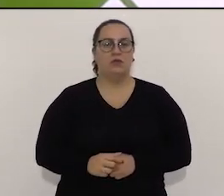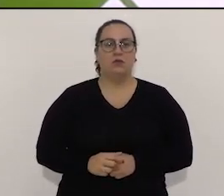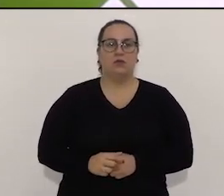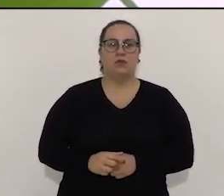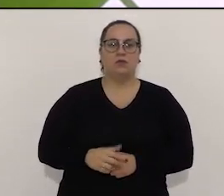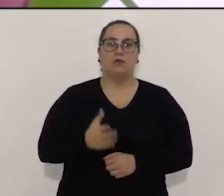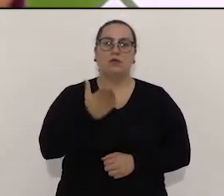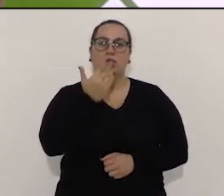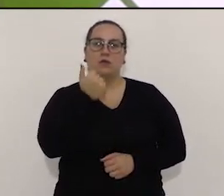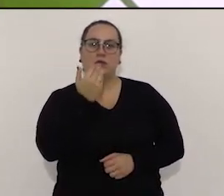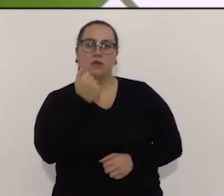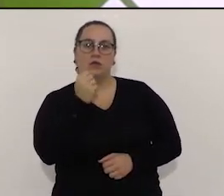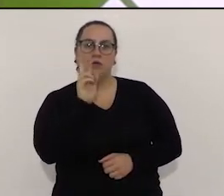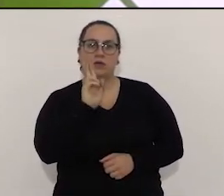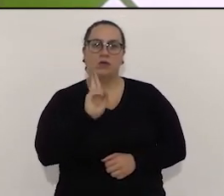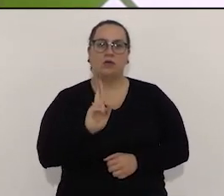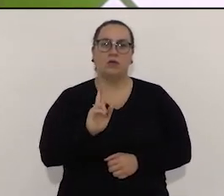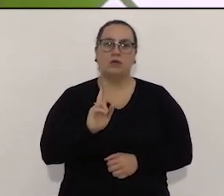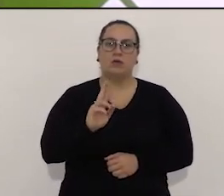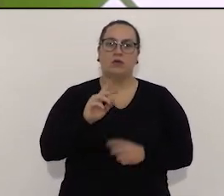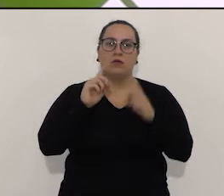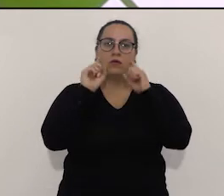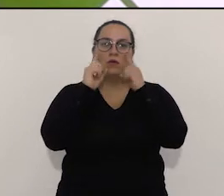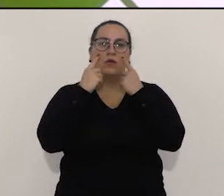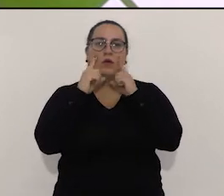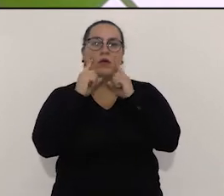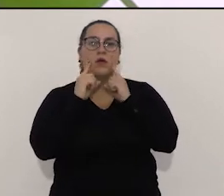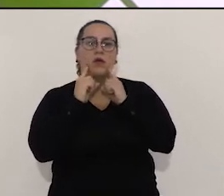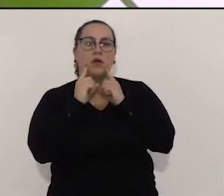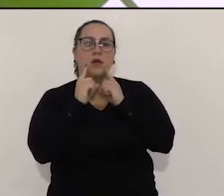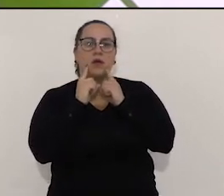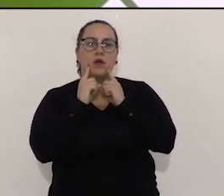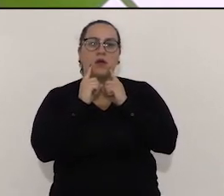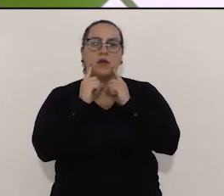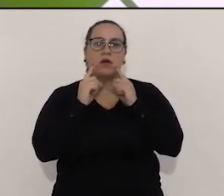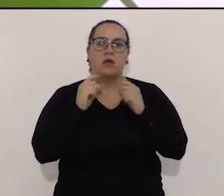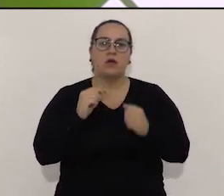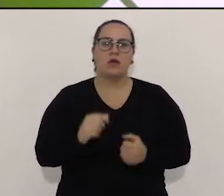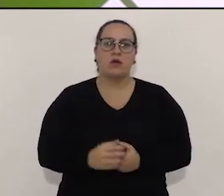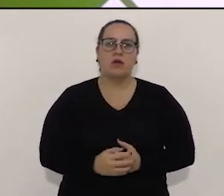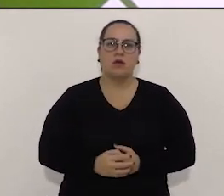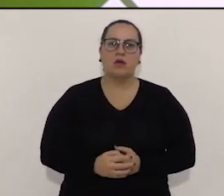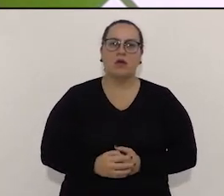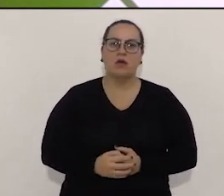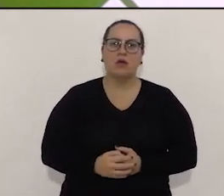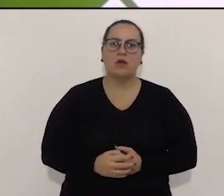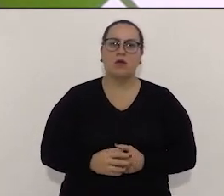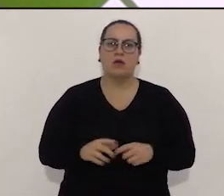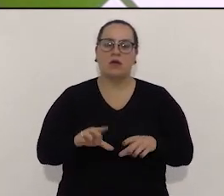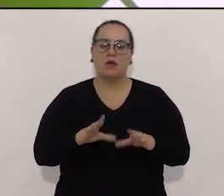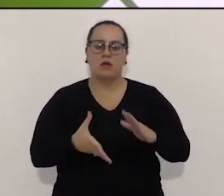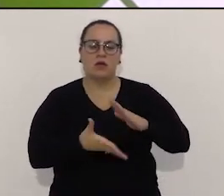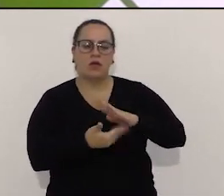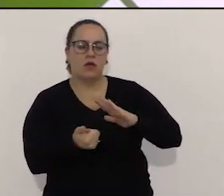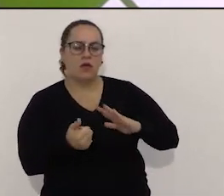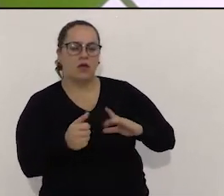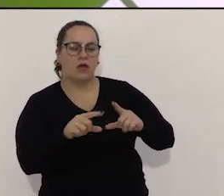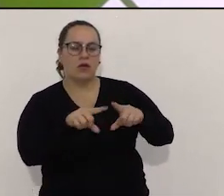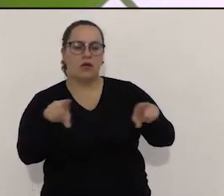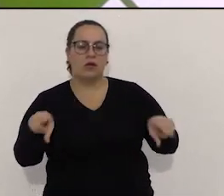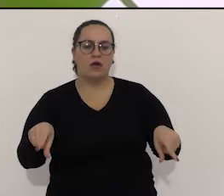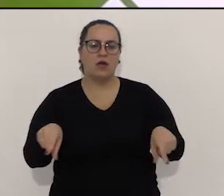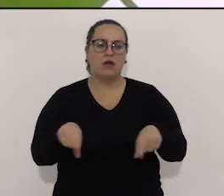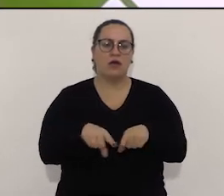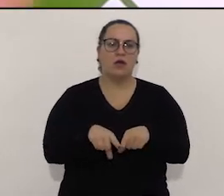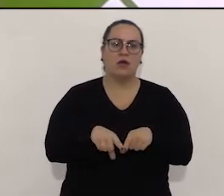O trabalhador, outro dia, lá fazendo a minha campanha, chorando porque tiraram o restaurante deles. Faz favor, né, gente? Como é que pode chegar uma